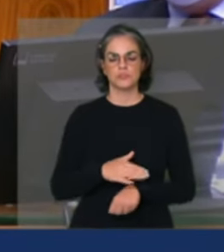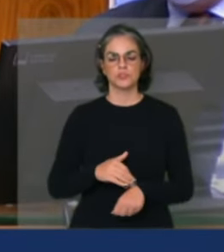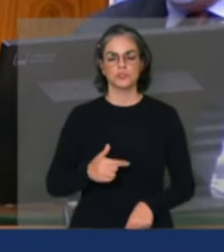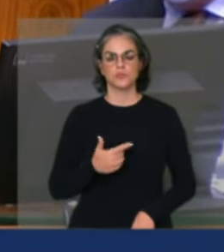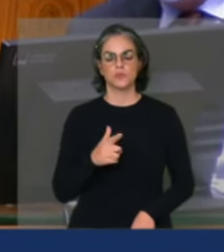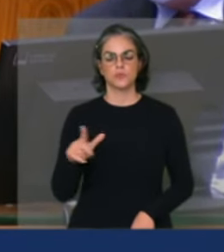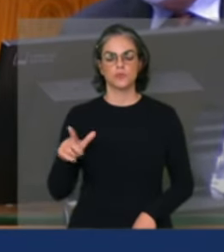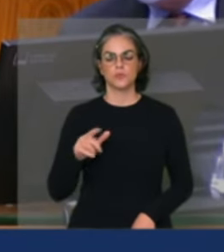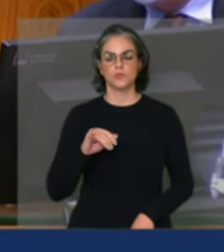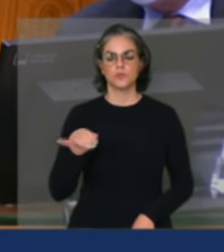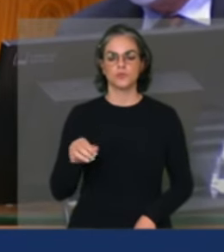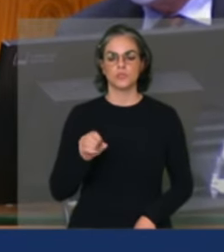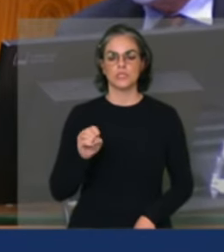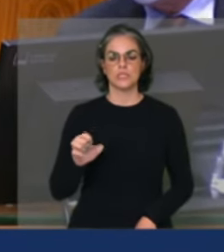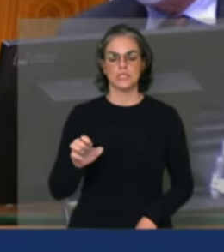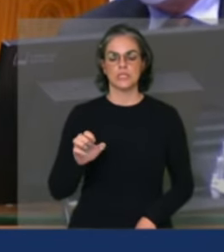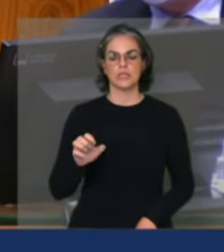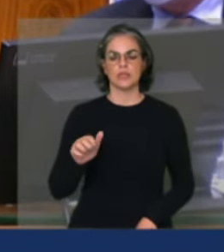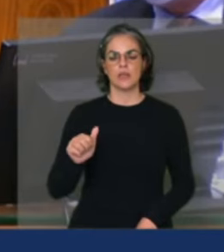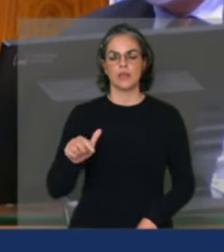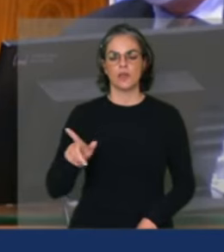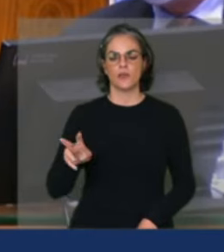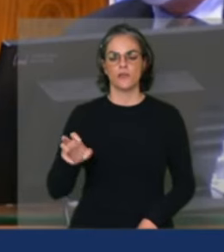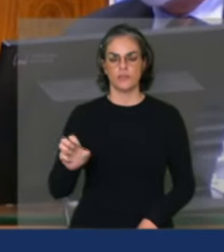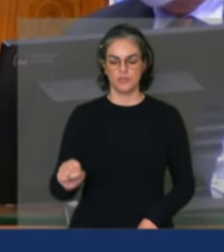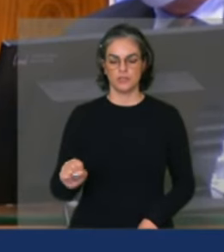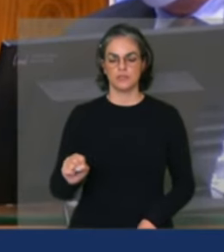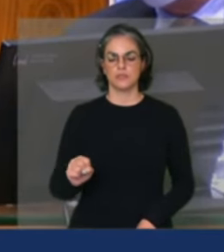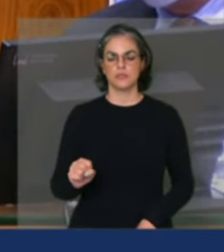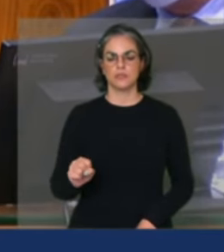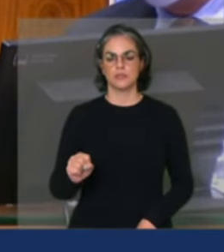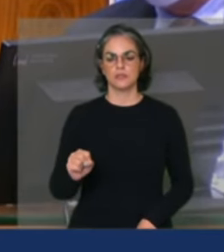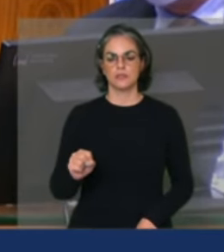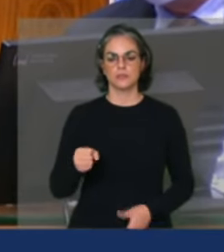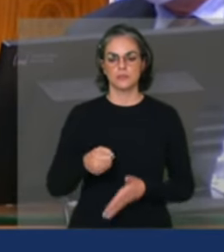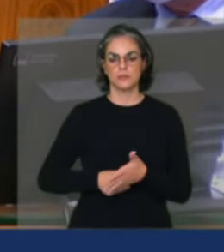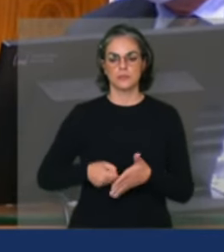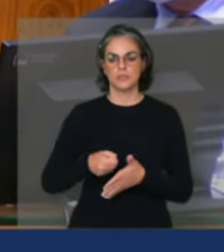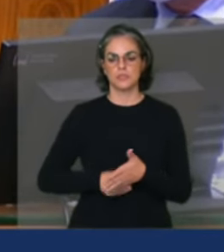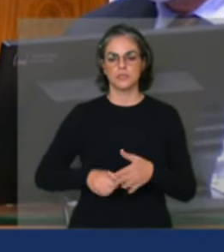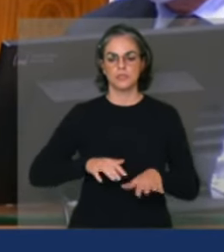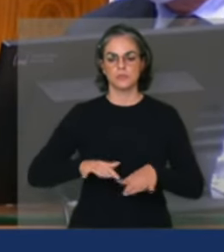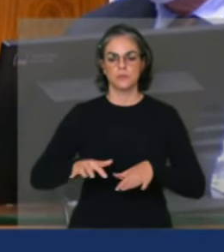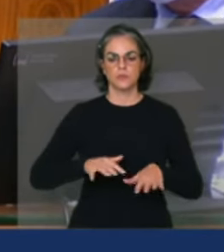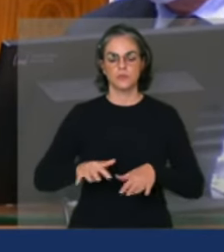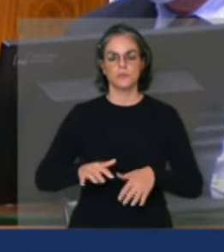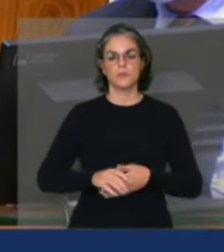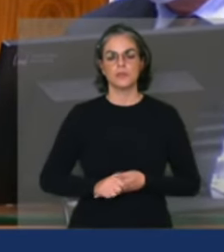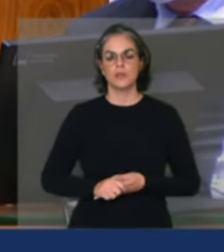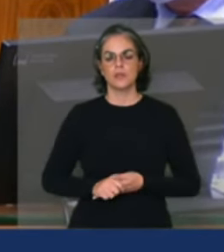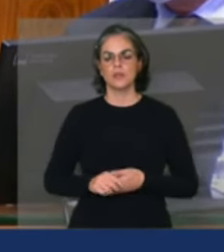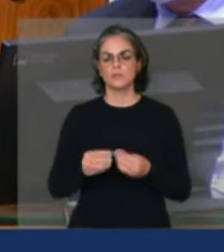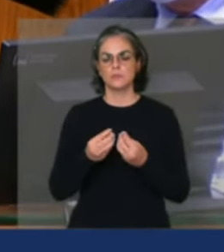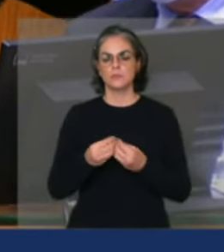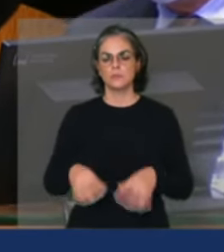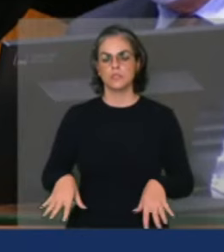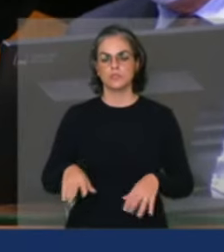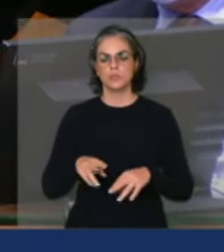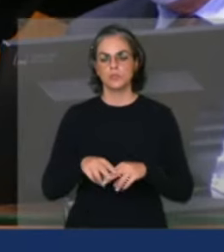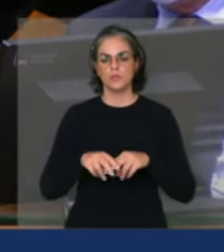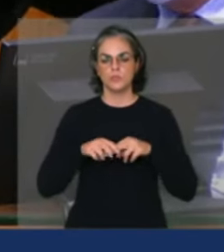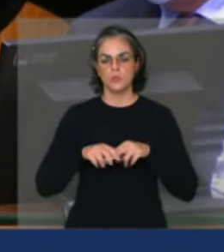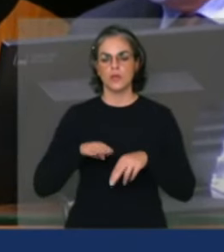Josivaldo Alves de Oliveira, militante do movimento dos atingidos por barragem UMAB